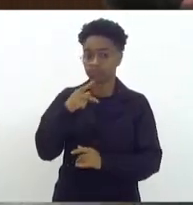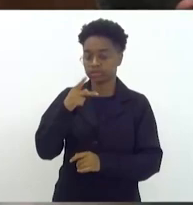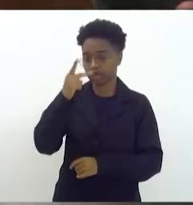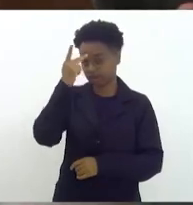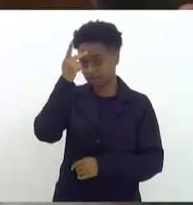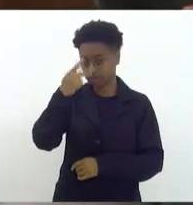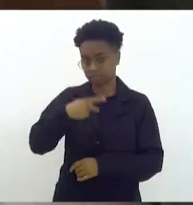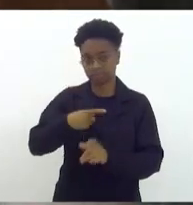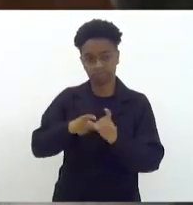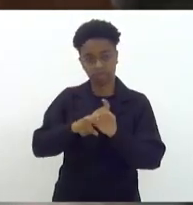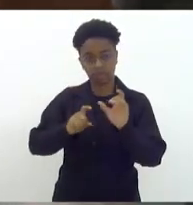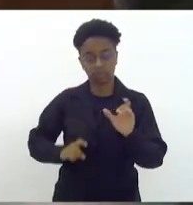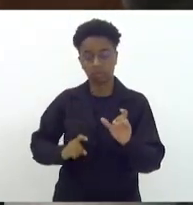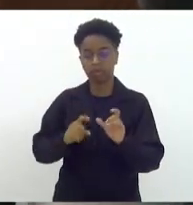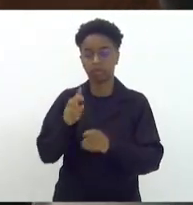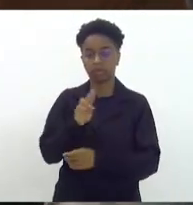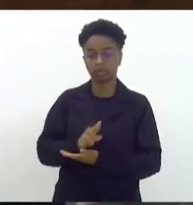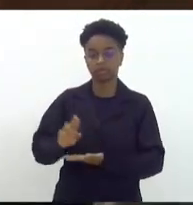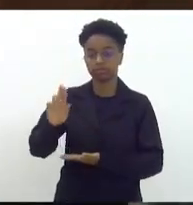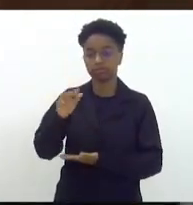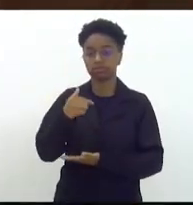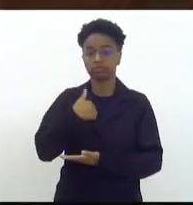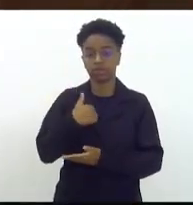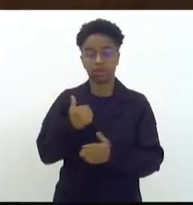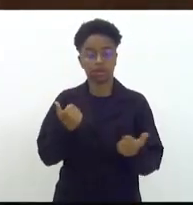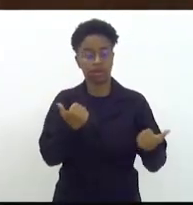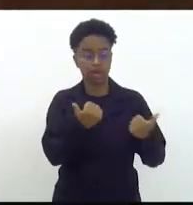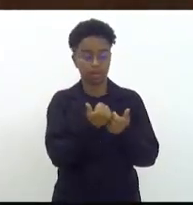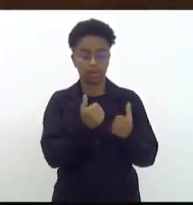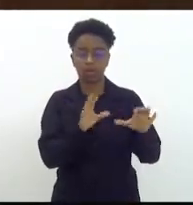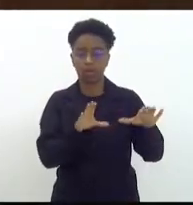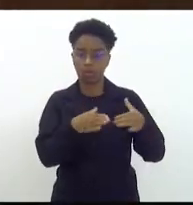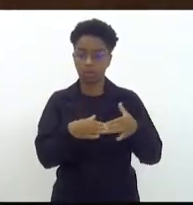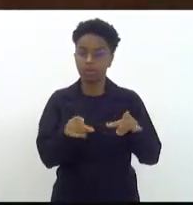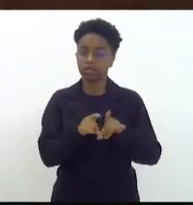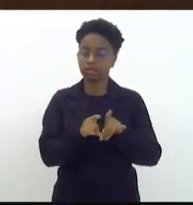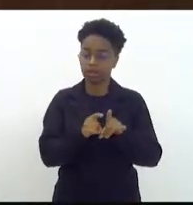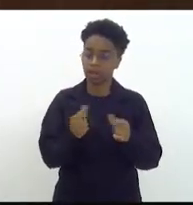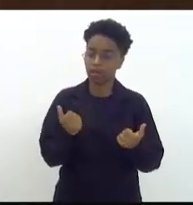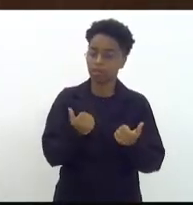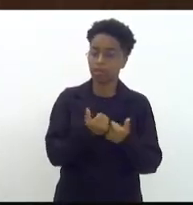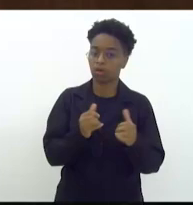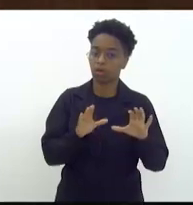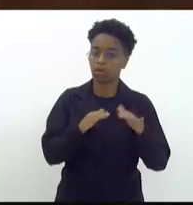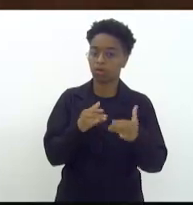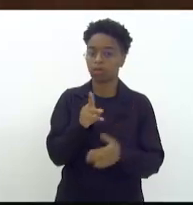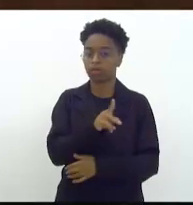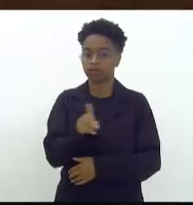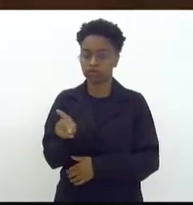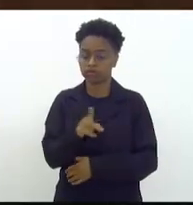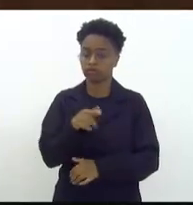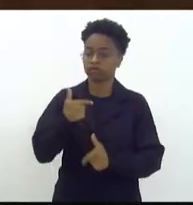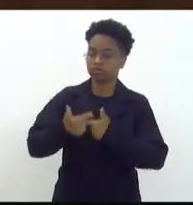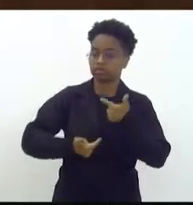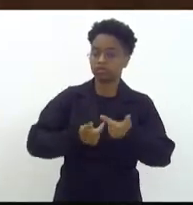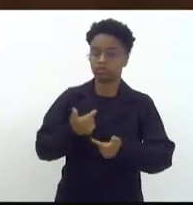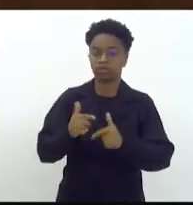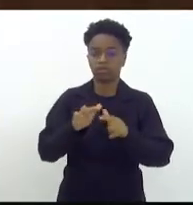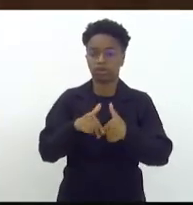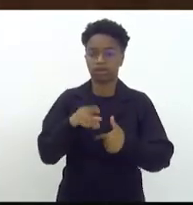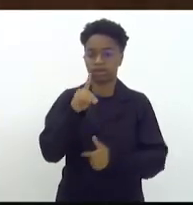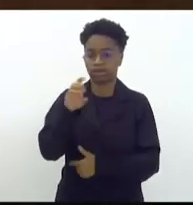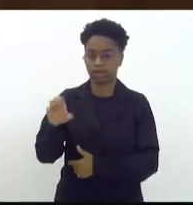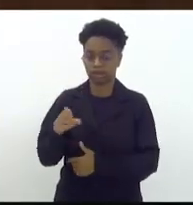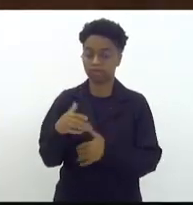universitária. Então, estou com as do UERJ e estou com toda a comunidade docente na luta pela dedicação exclusiva.